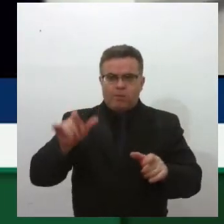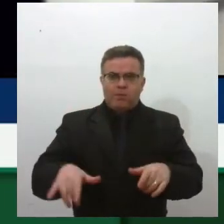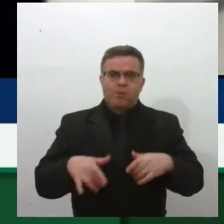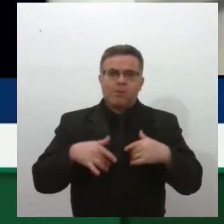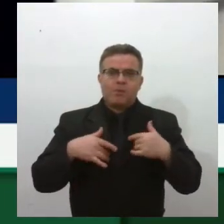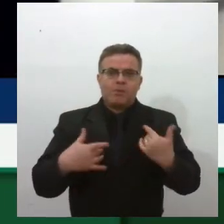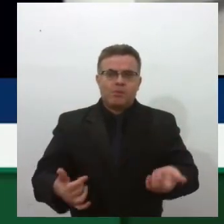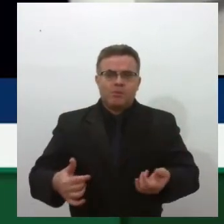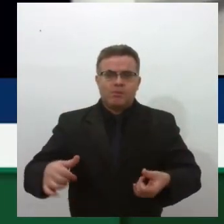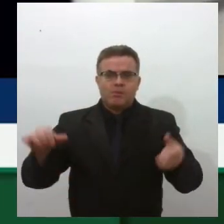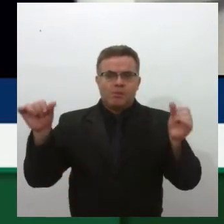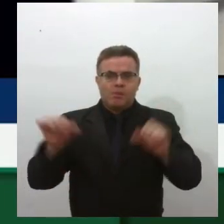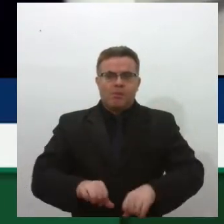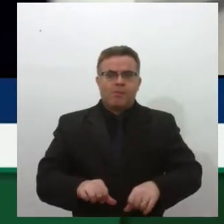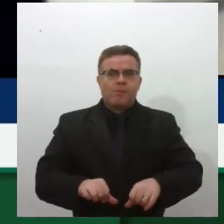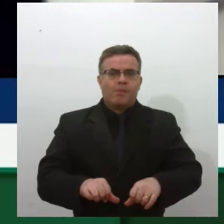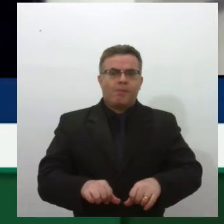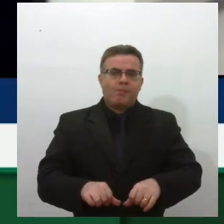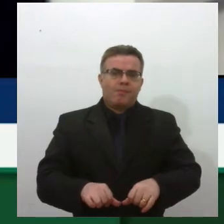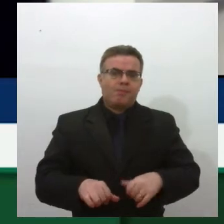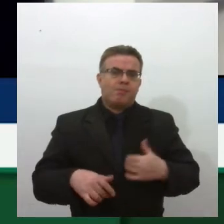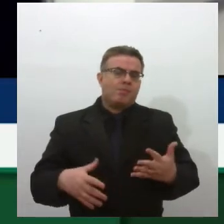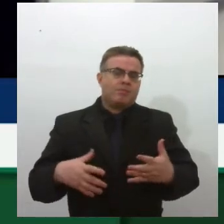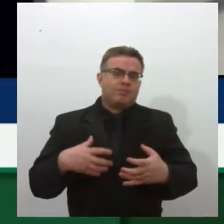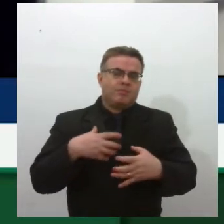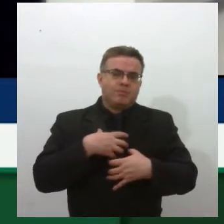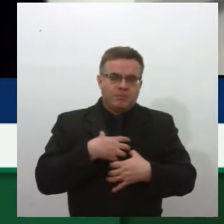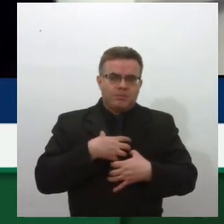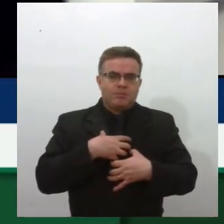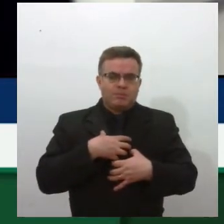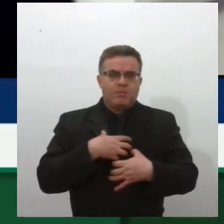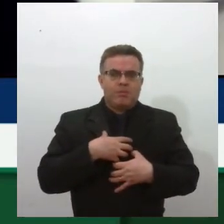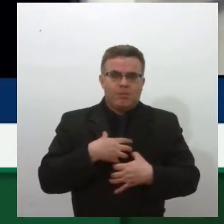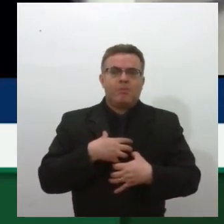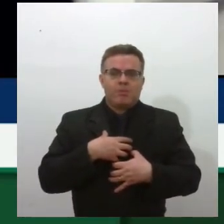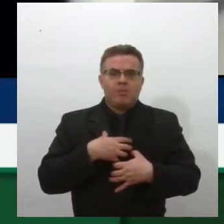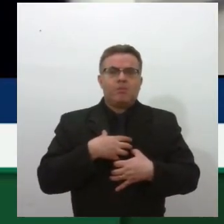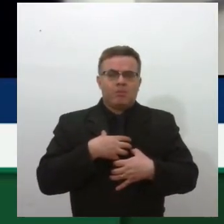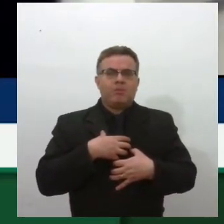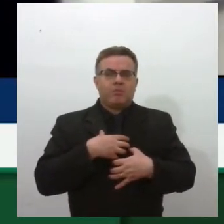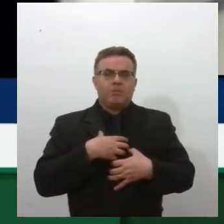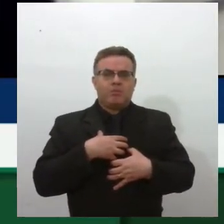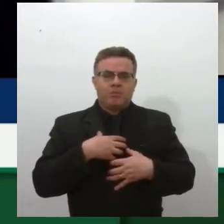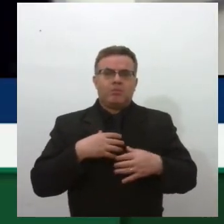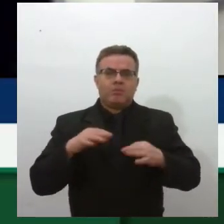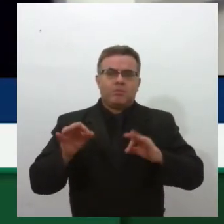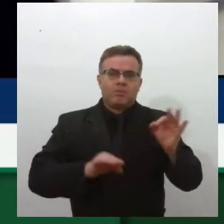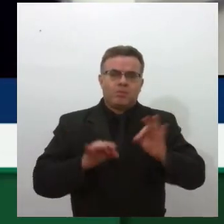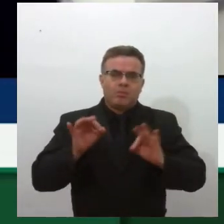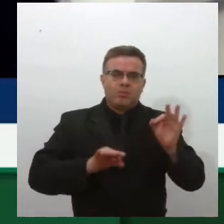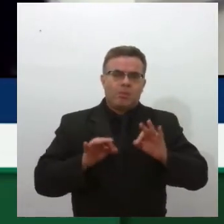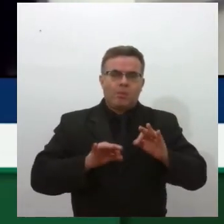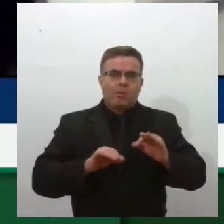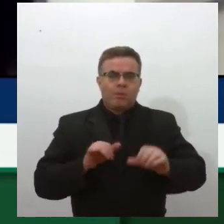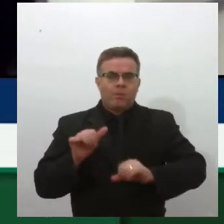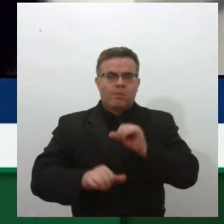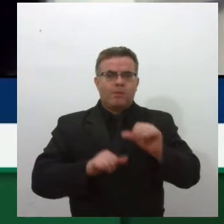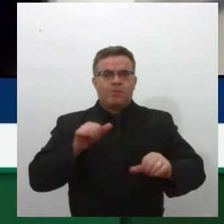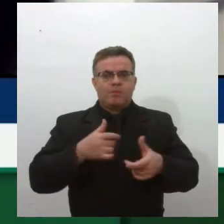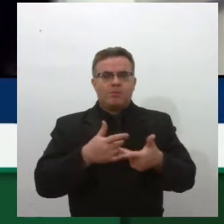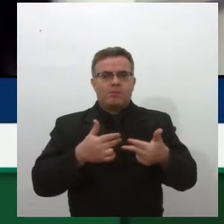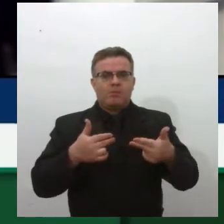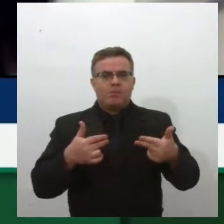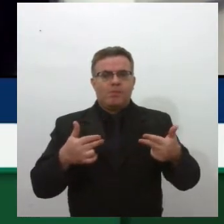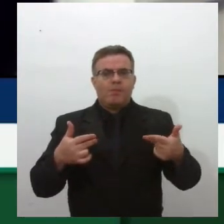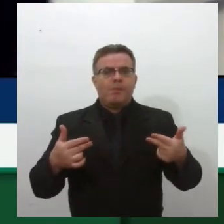a pior parte, assim, por quê? Eles tiveram três meses para organizar a empresa, para organizar, assim,